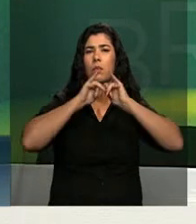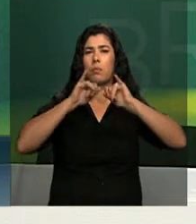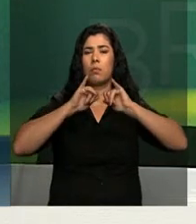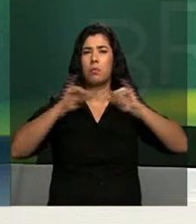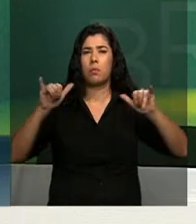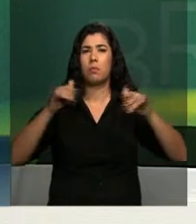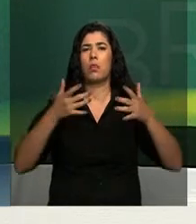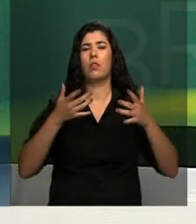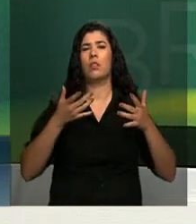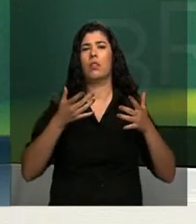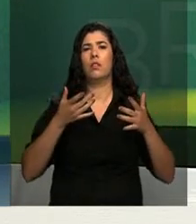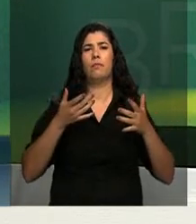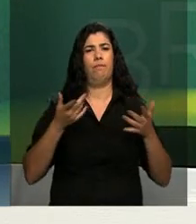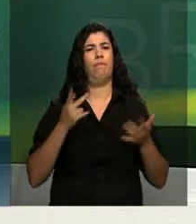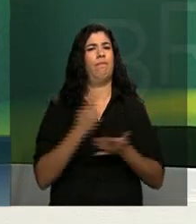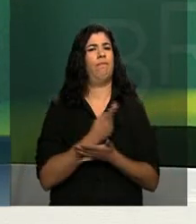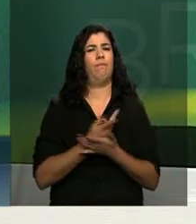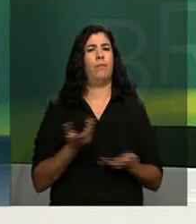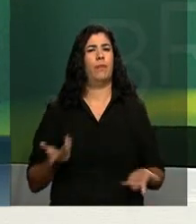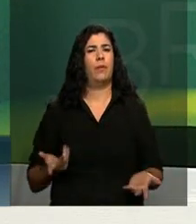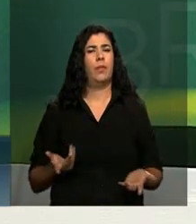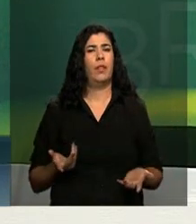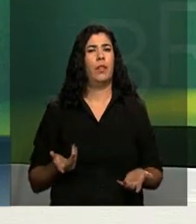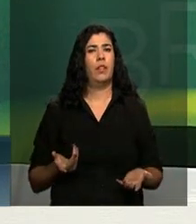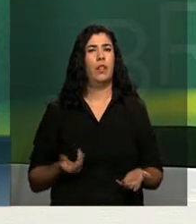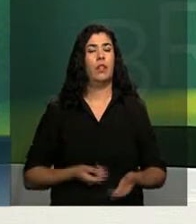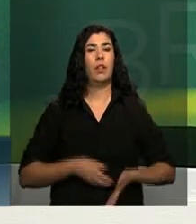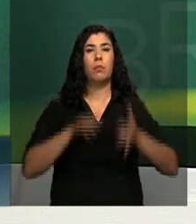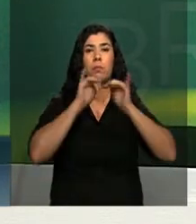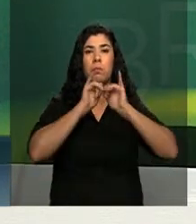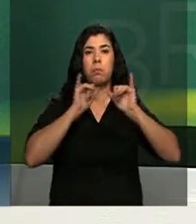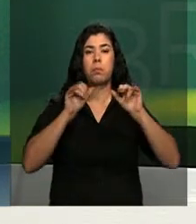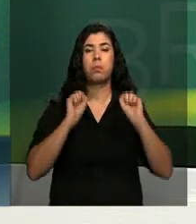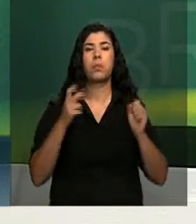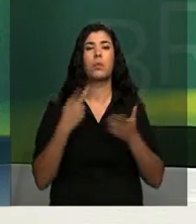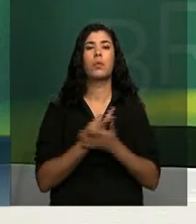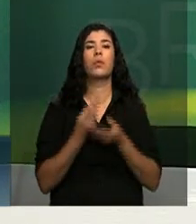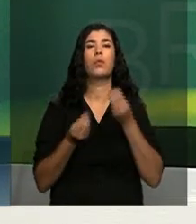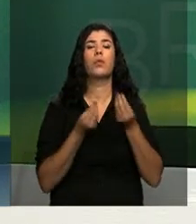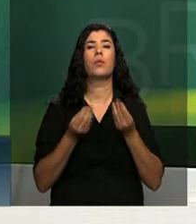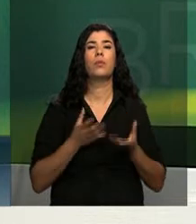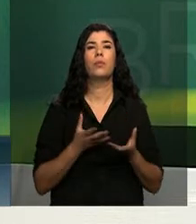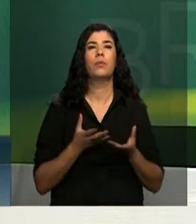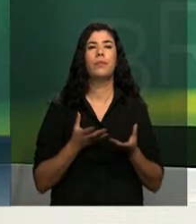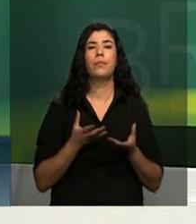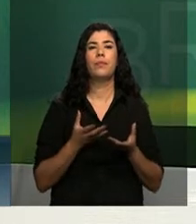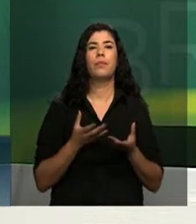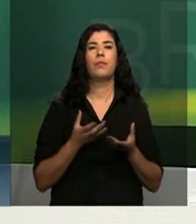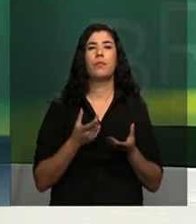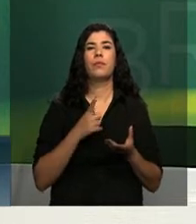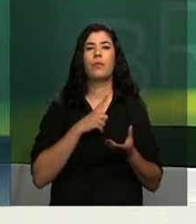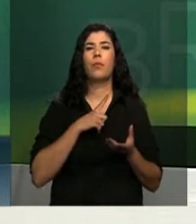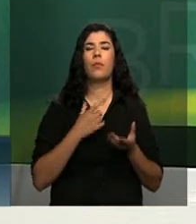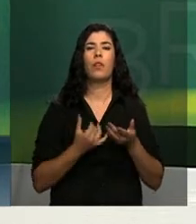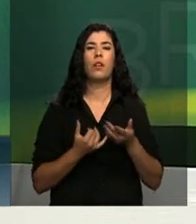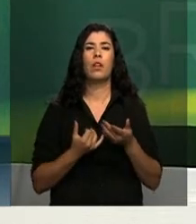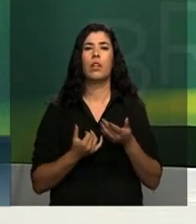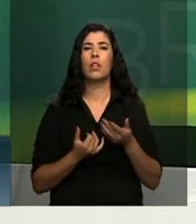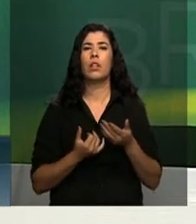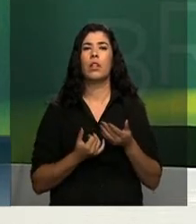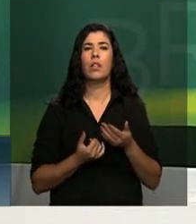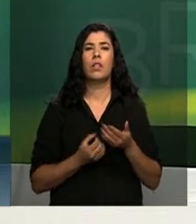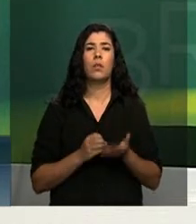publicitárias. Isso é um equívoco. A campanha publicitária pode ancorar, ela pode